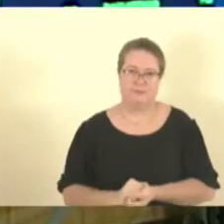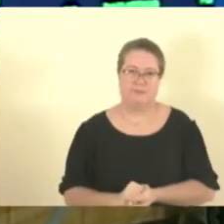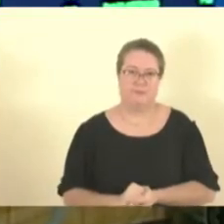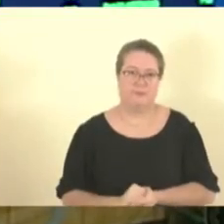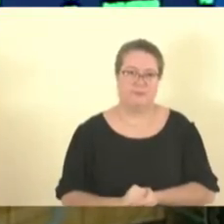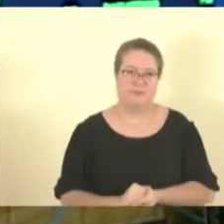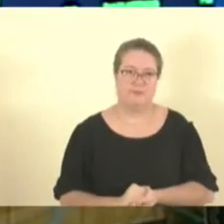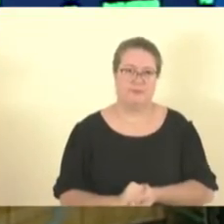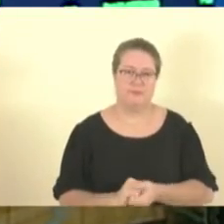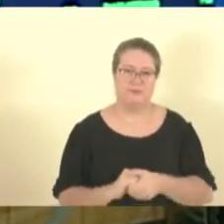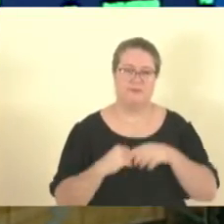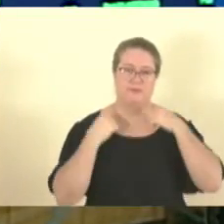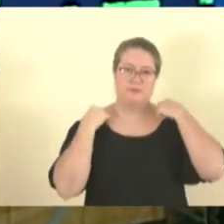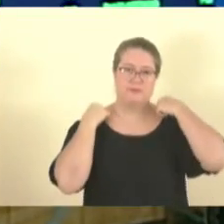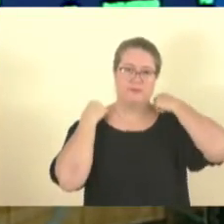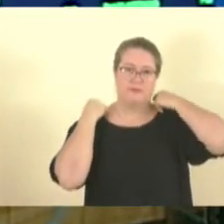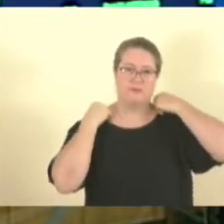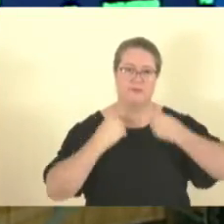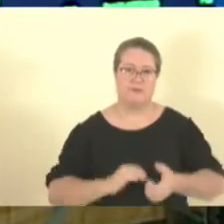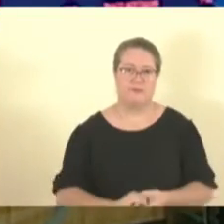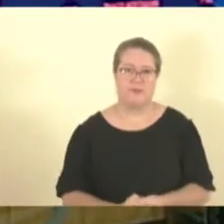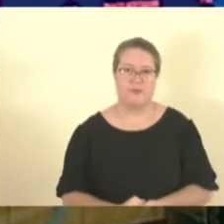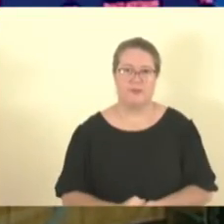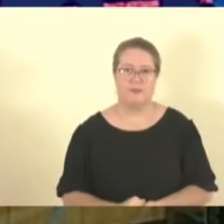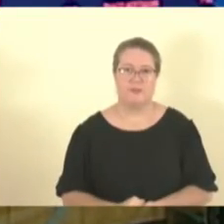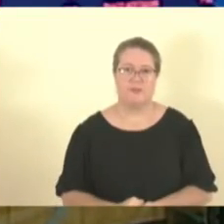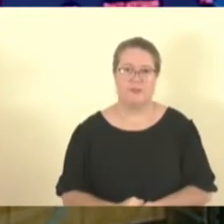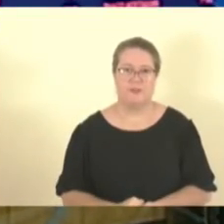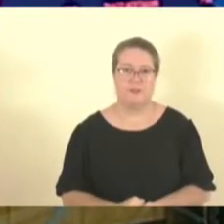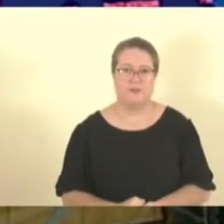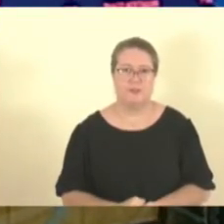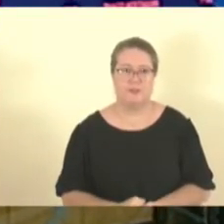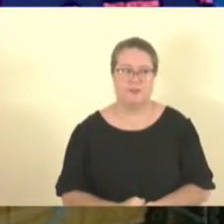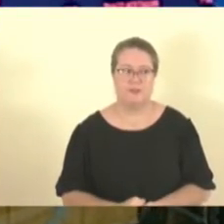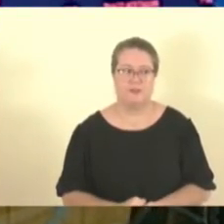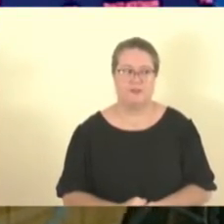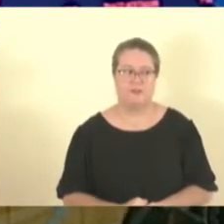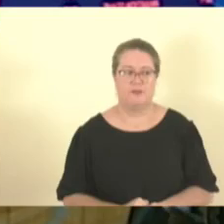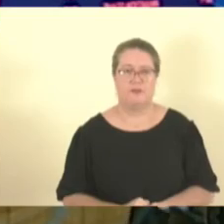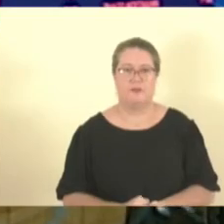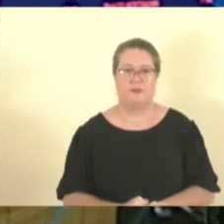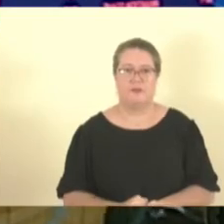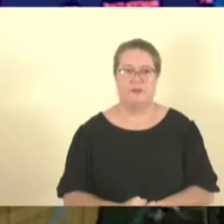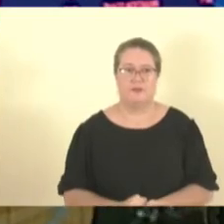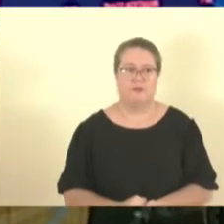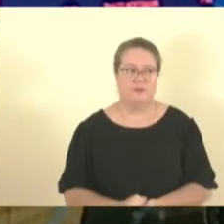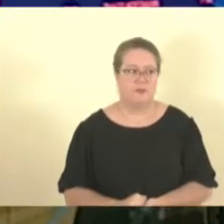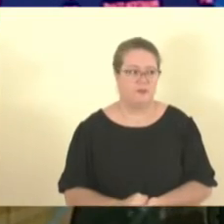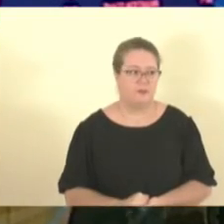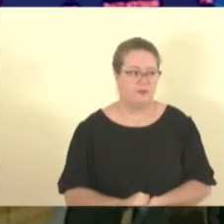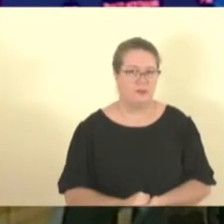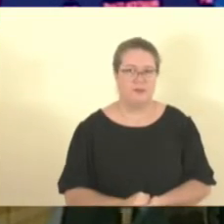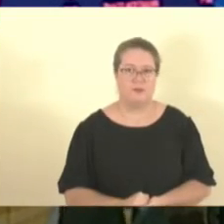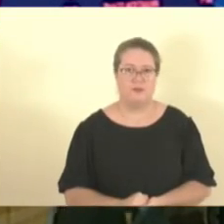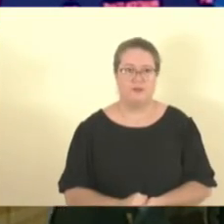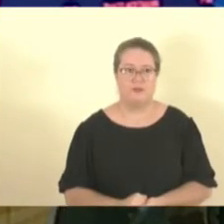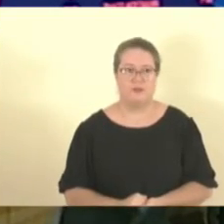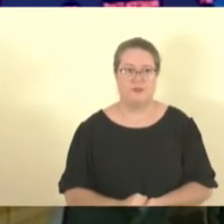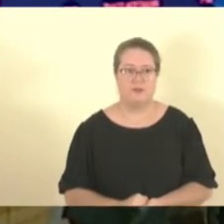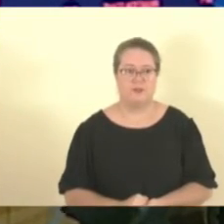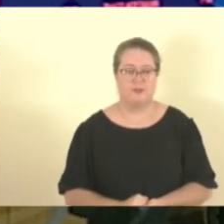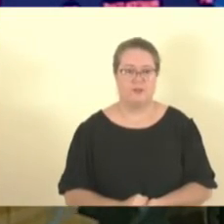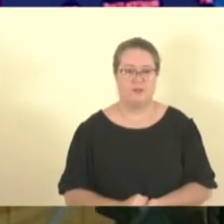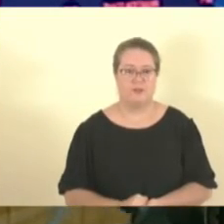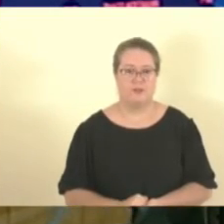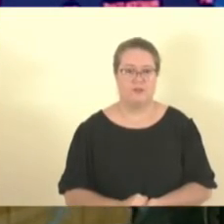Termina aqui a sessão ordinária desta quarta-feira, que aconteceu de forma híbrida. Hoje, os deputados aprovaram um projeto do